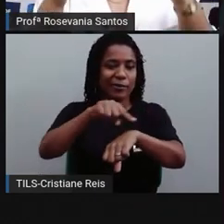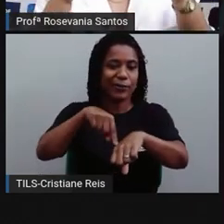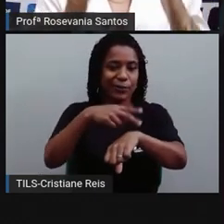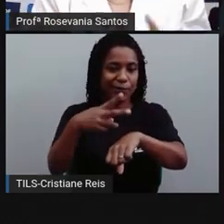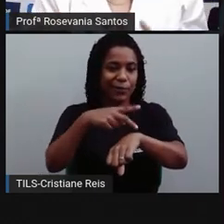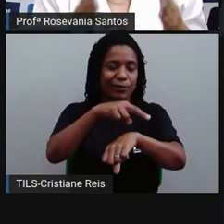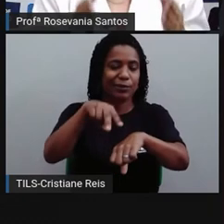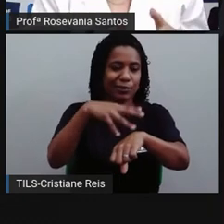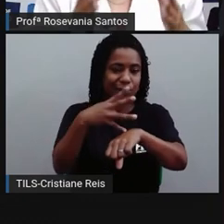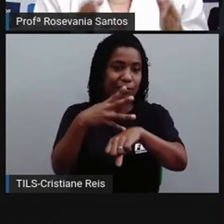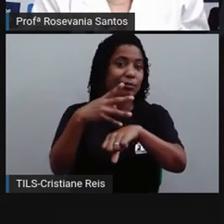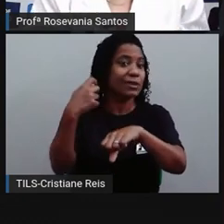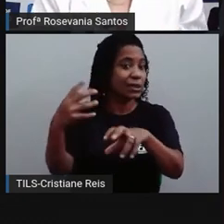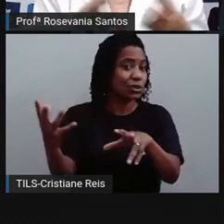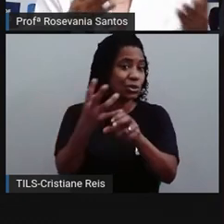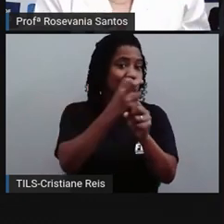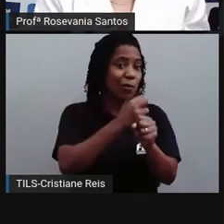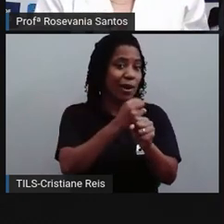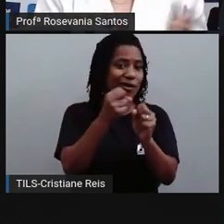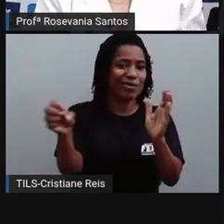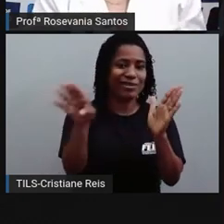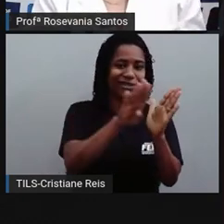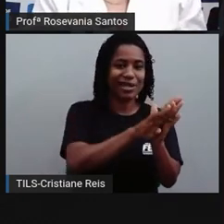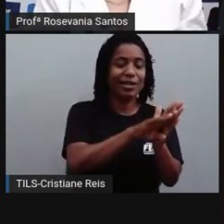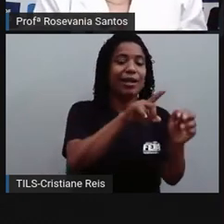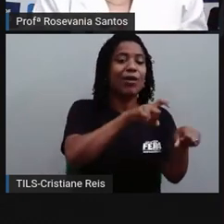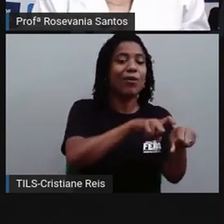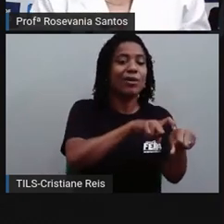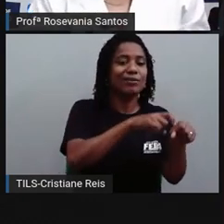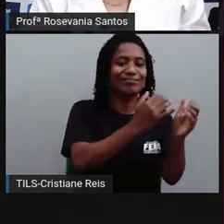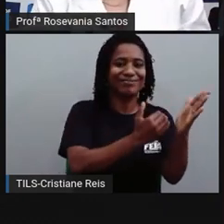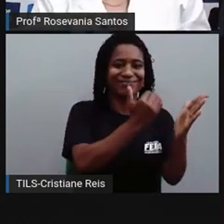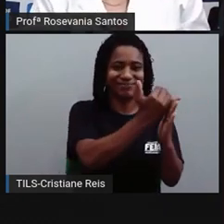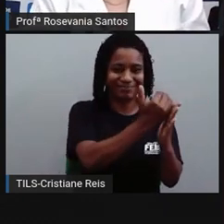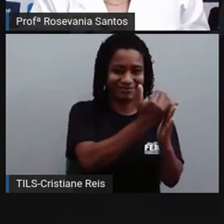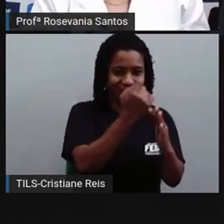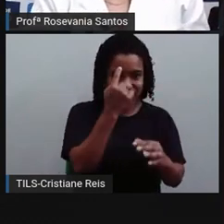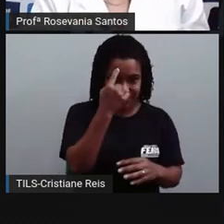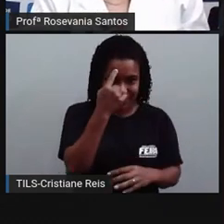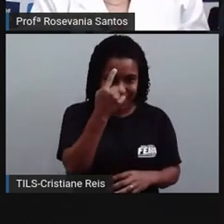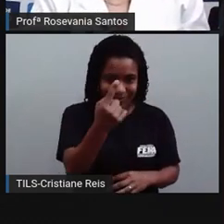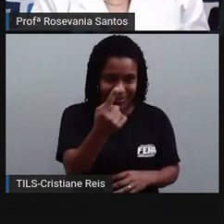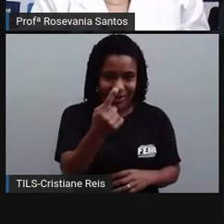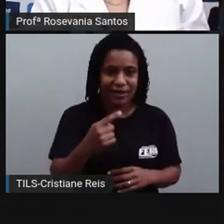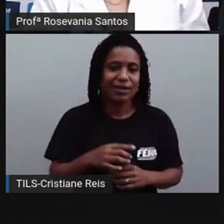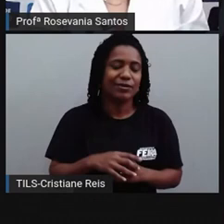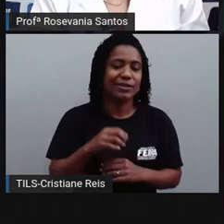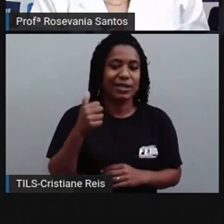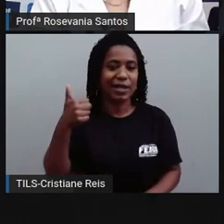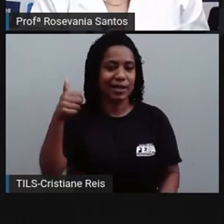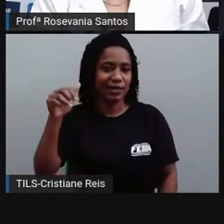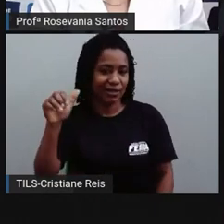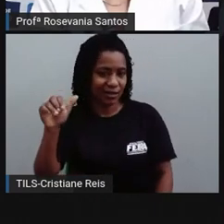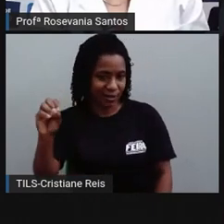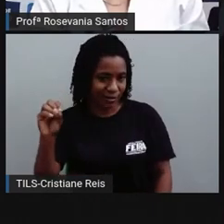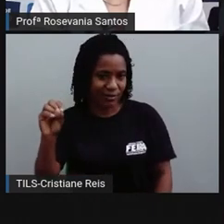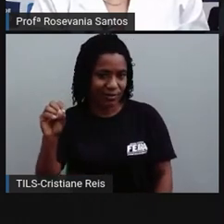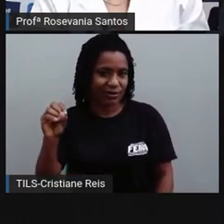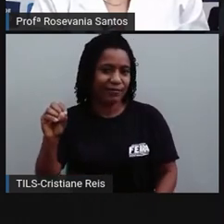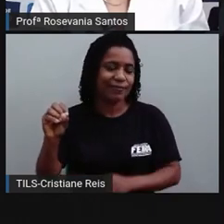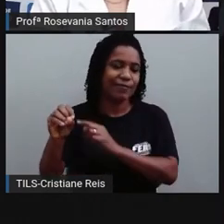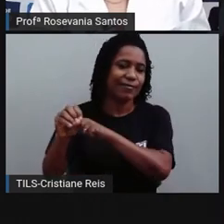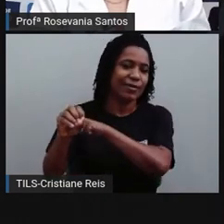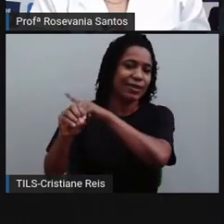horas, eu sempre vou somar na hora local que está ali. Então, se aqui são 10 horas e eu saí daqui, né, da minha